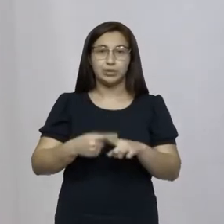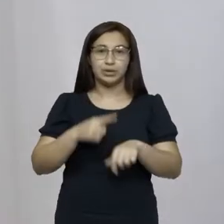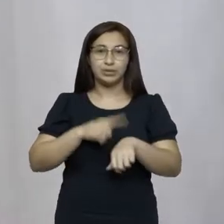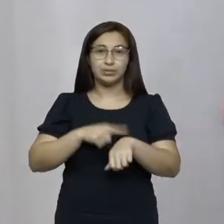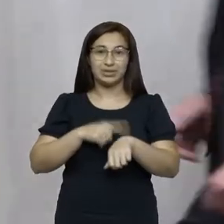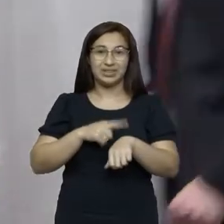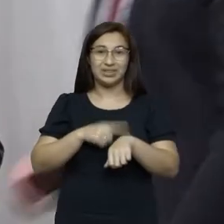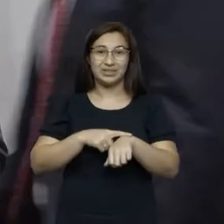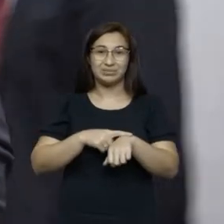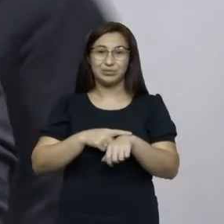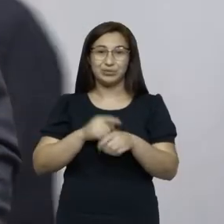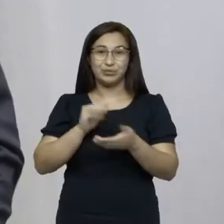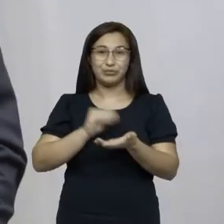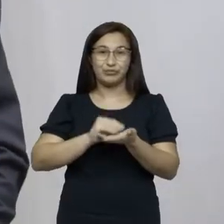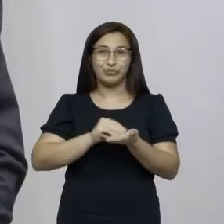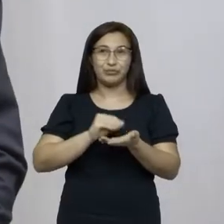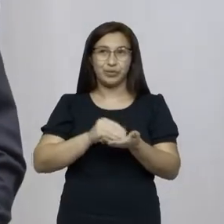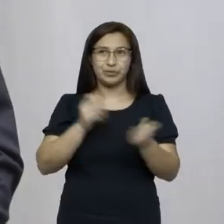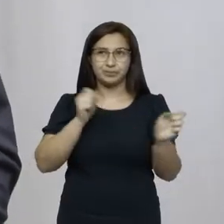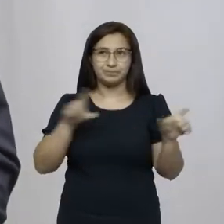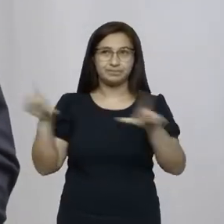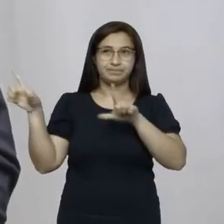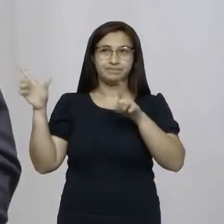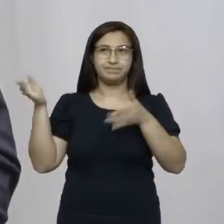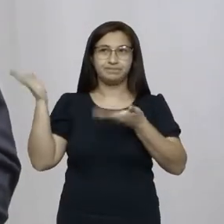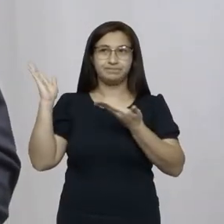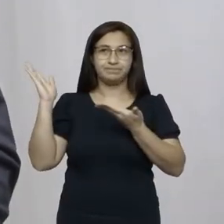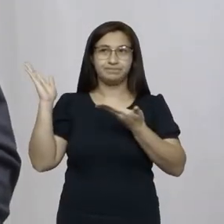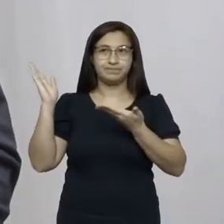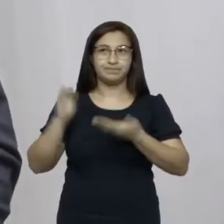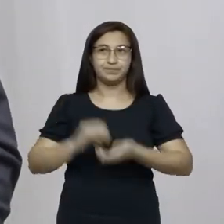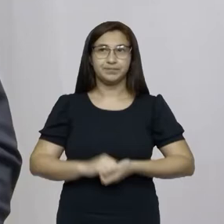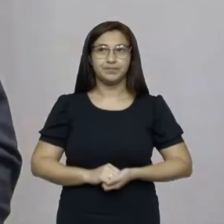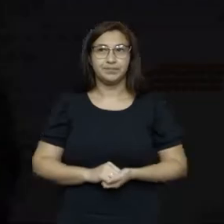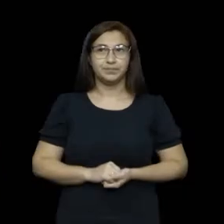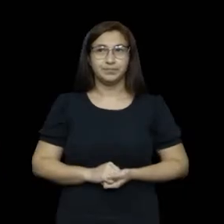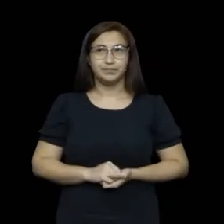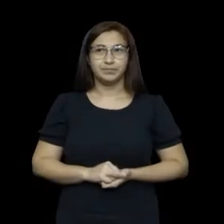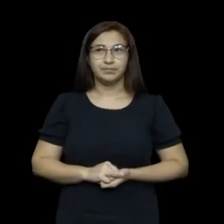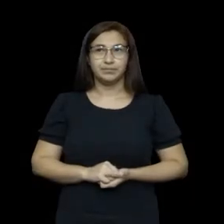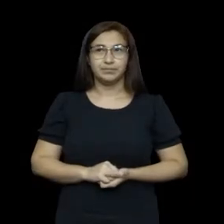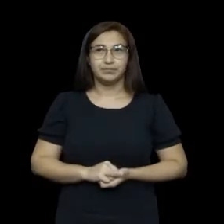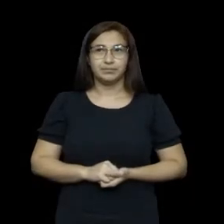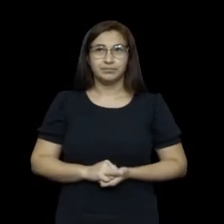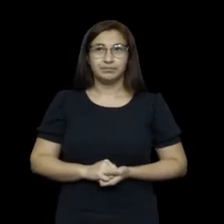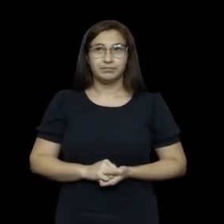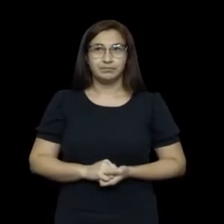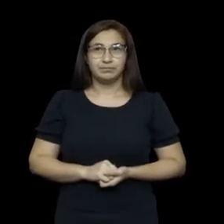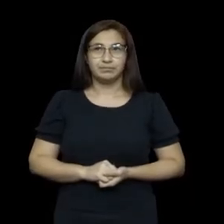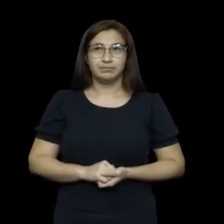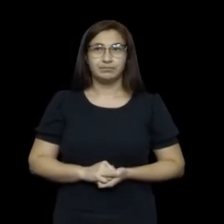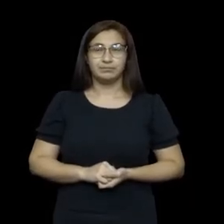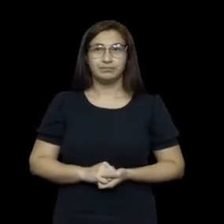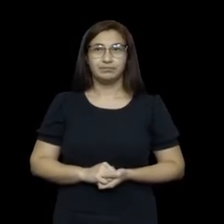pouco escasso põe para mim na tela olha só deputado Lima deputado Bruno deputado